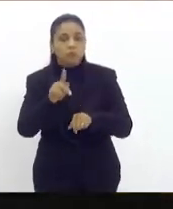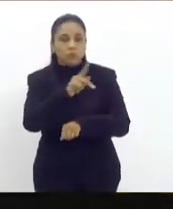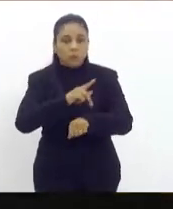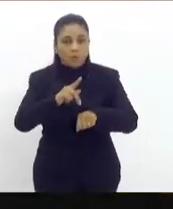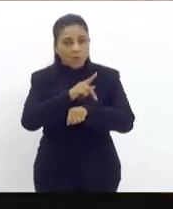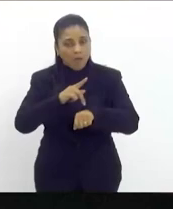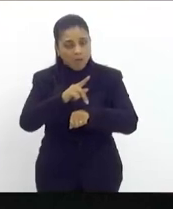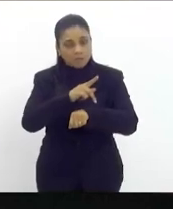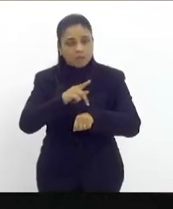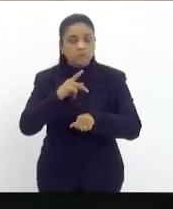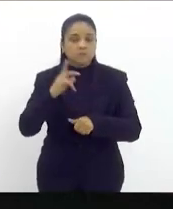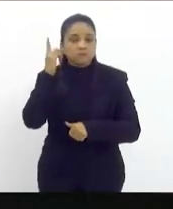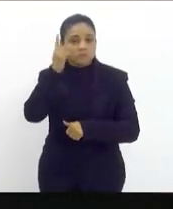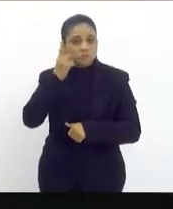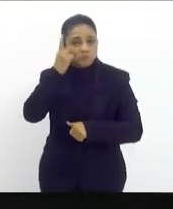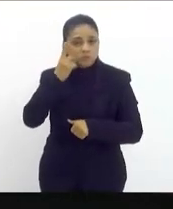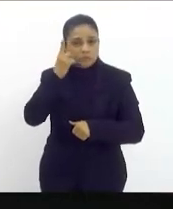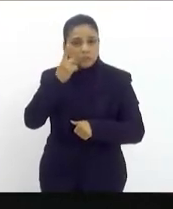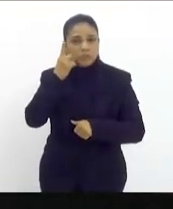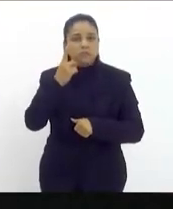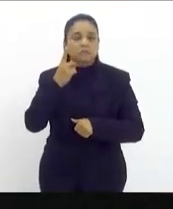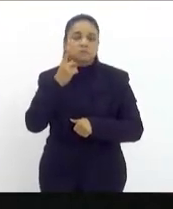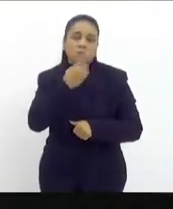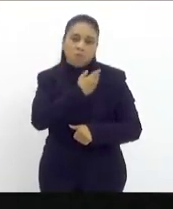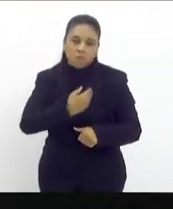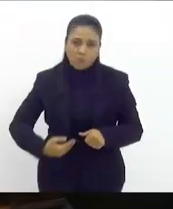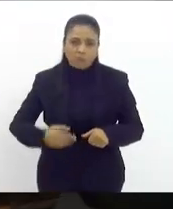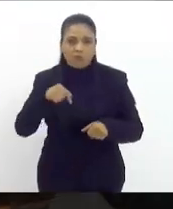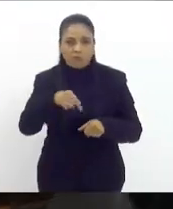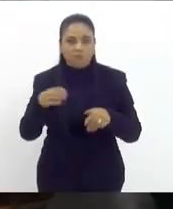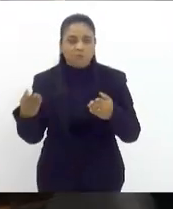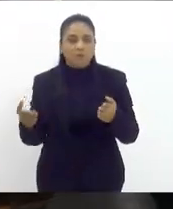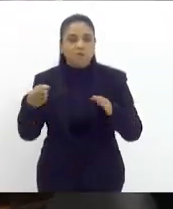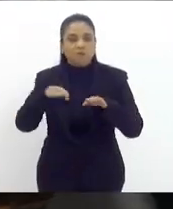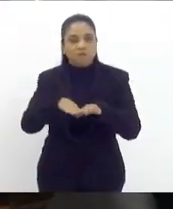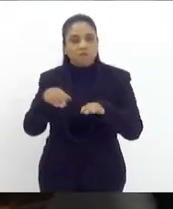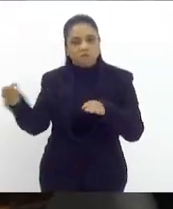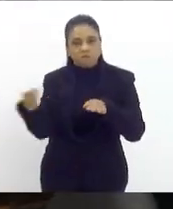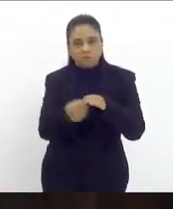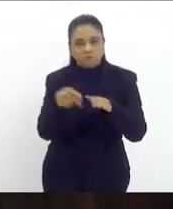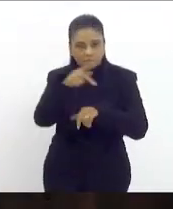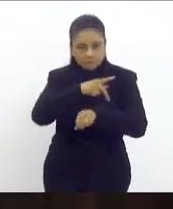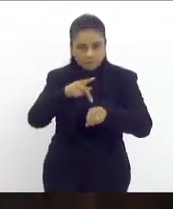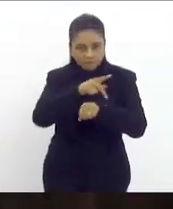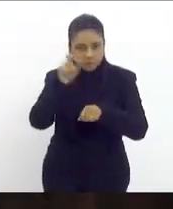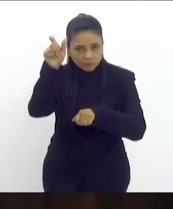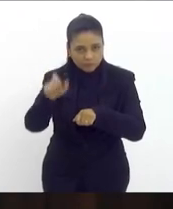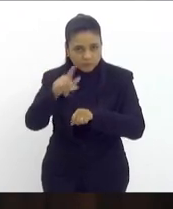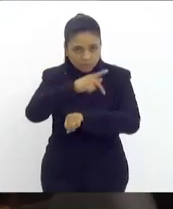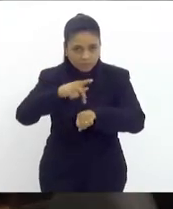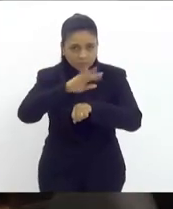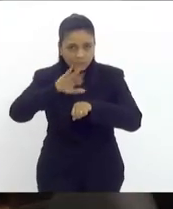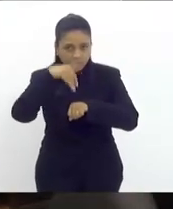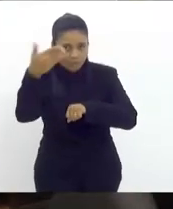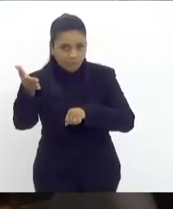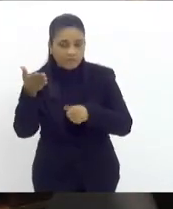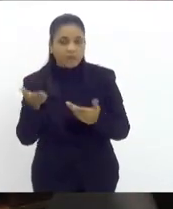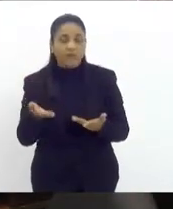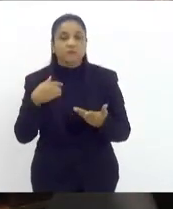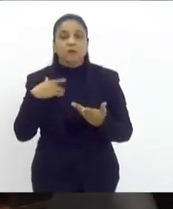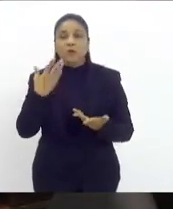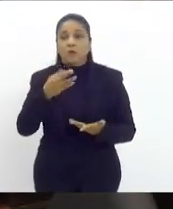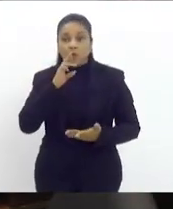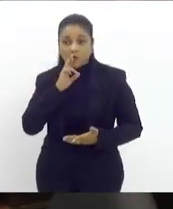políticas públicas para inserção delas muito obrigado deputada Dani presidente fui mencionada posso responder